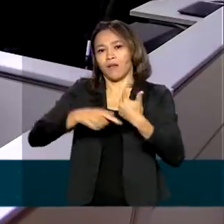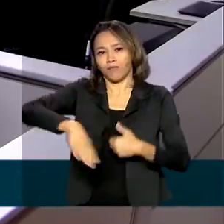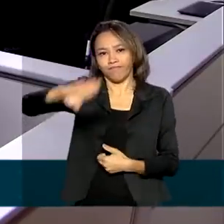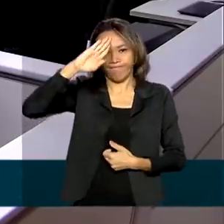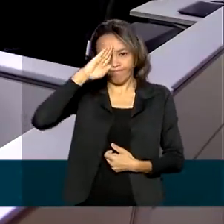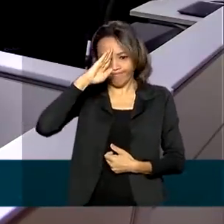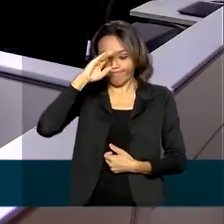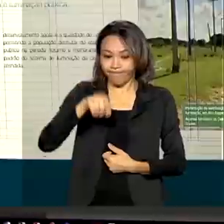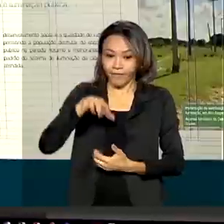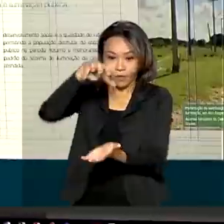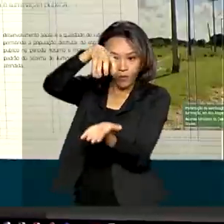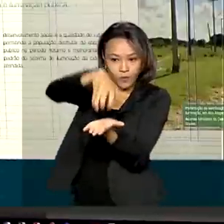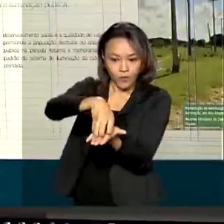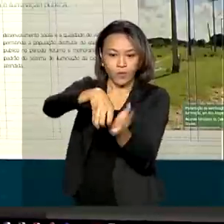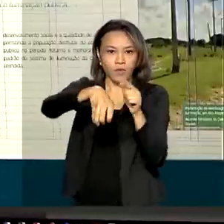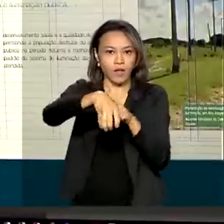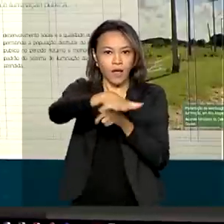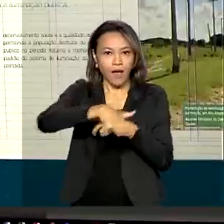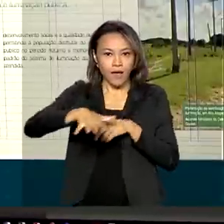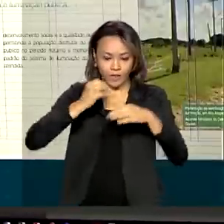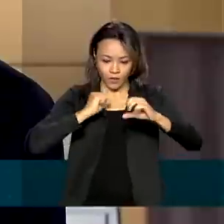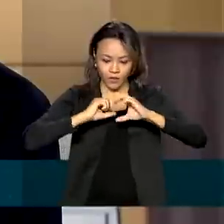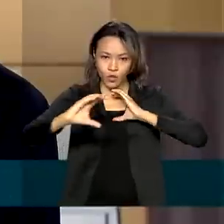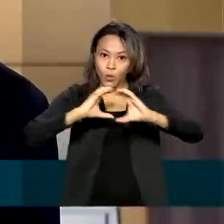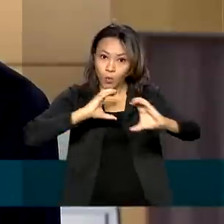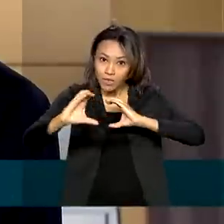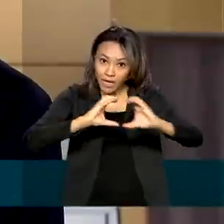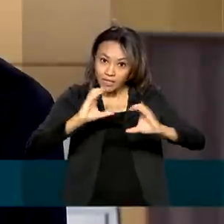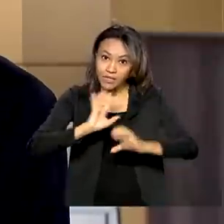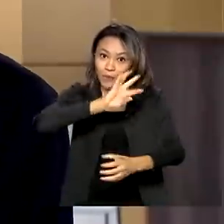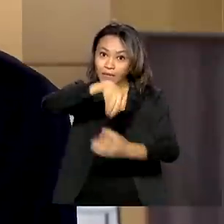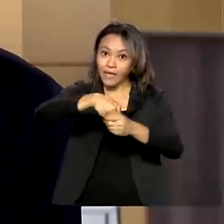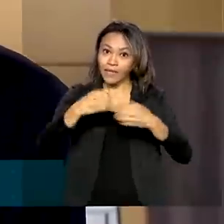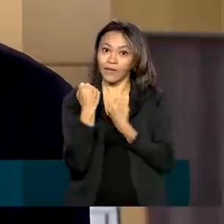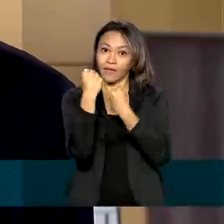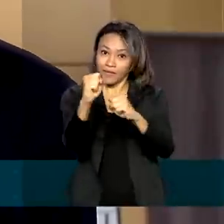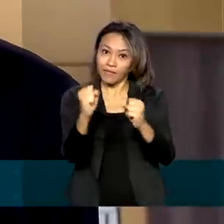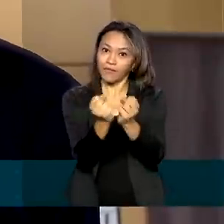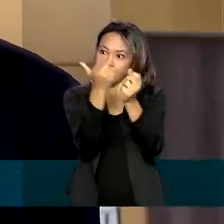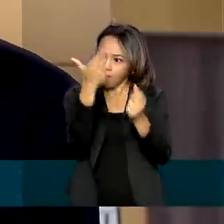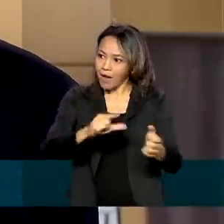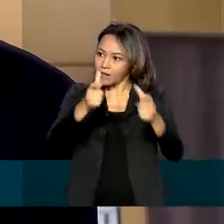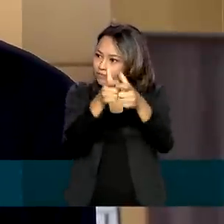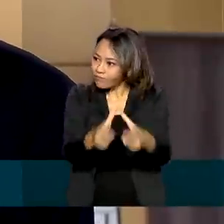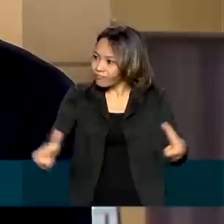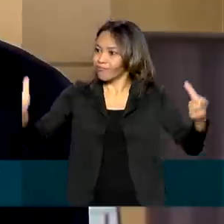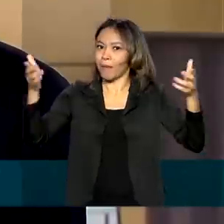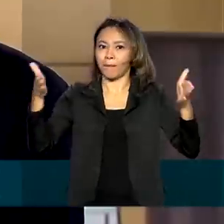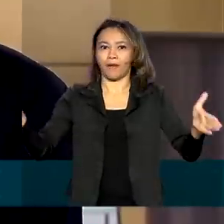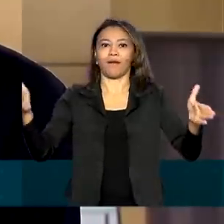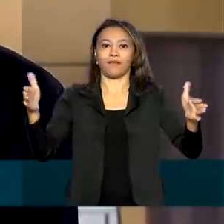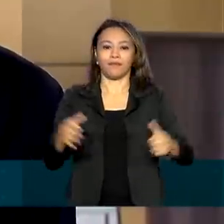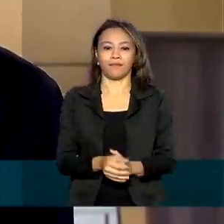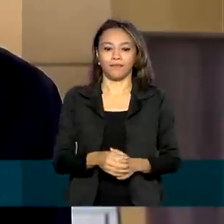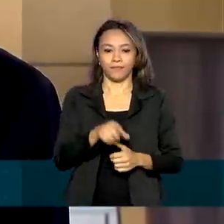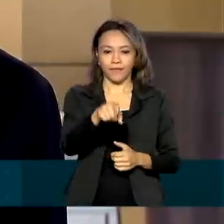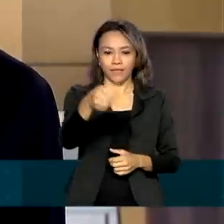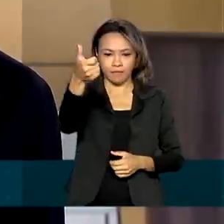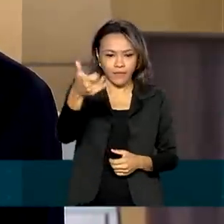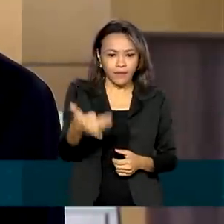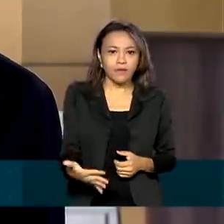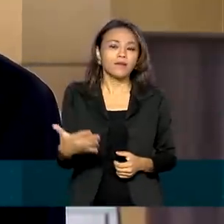Comunicação Social da Defesa foi ampliado. A capilaridade que as Forças Armadas têm, isso aí faz com que